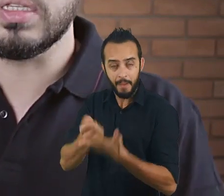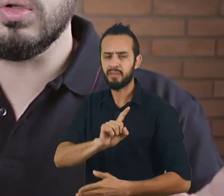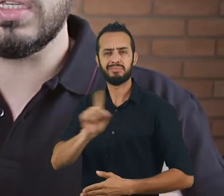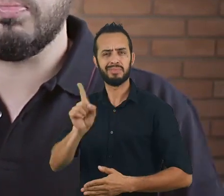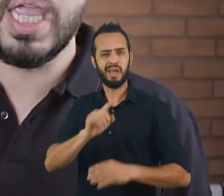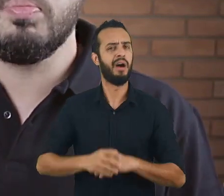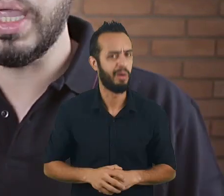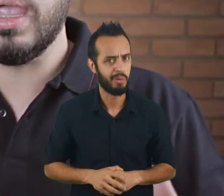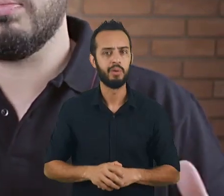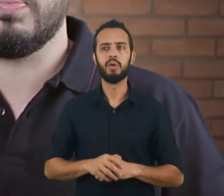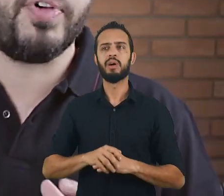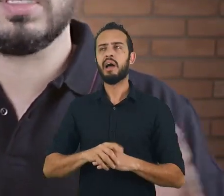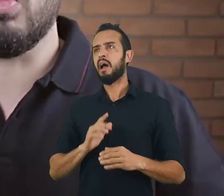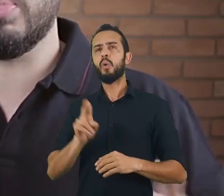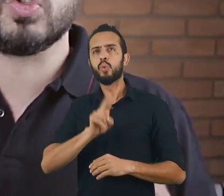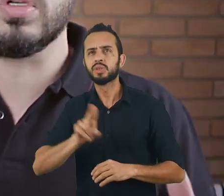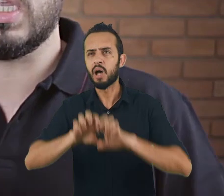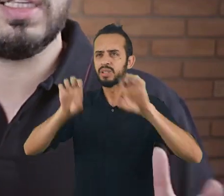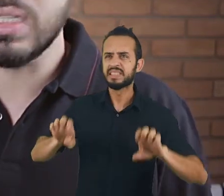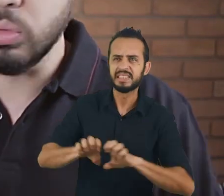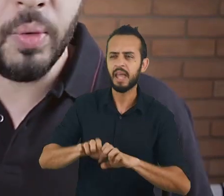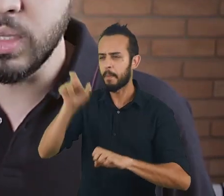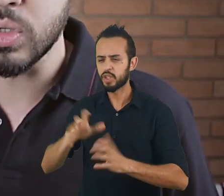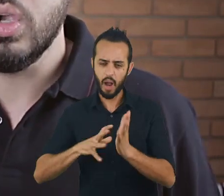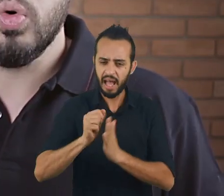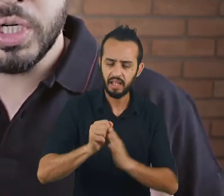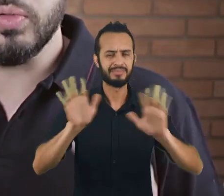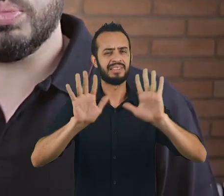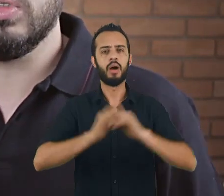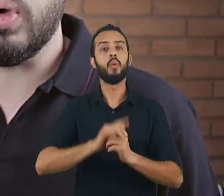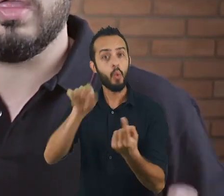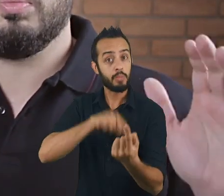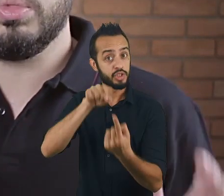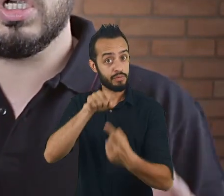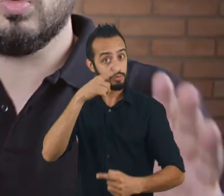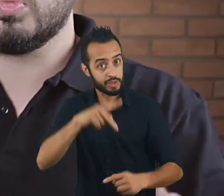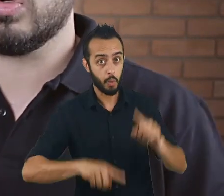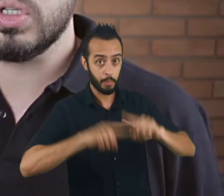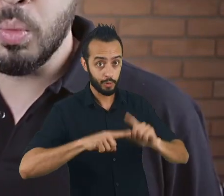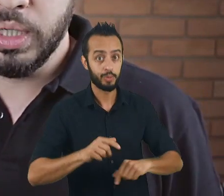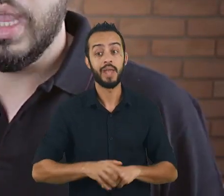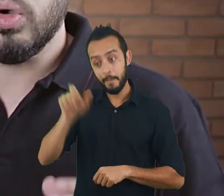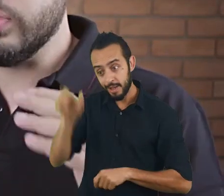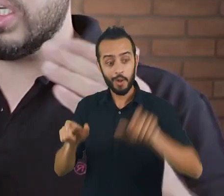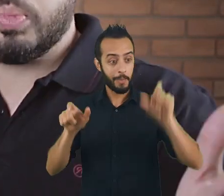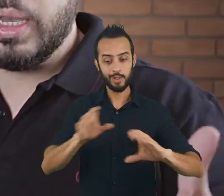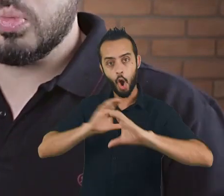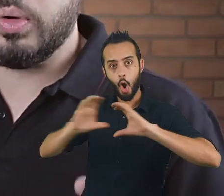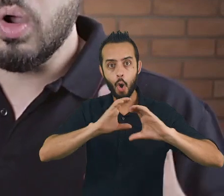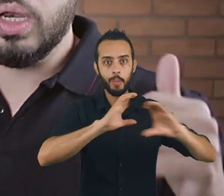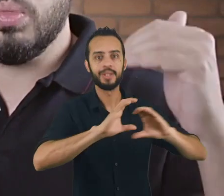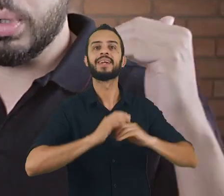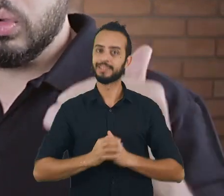ah, utilizando o TCP e IP, fazer com que pessoas se cadastrem. Não, não é isso. O objetivo do produto é permitir que duas pessoas se comuniquem. Então quando você